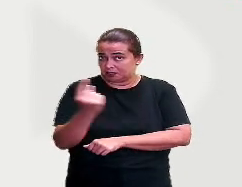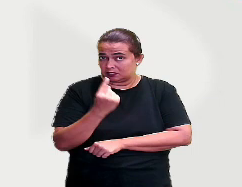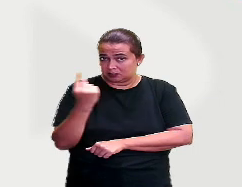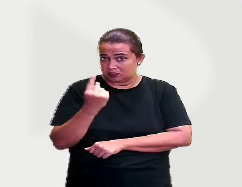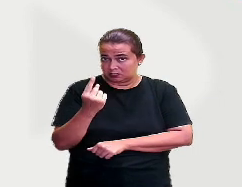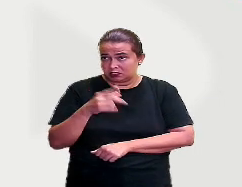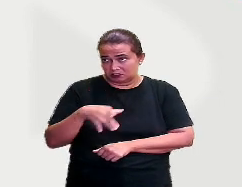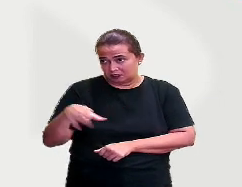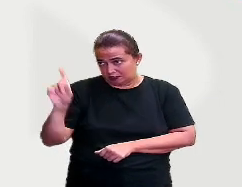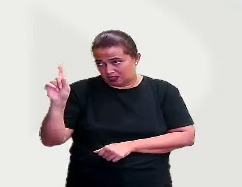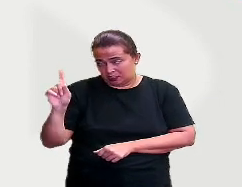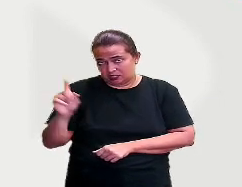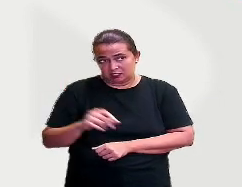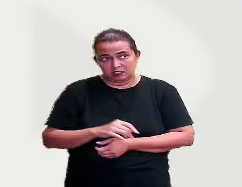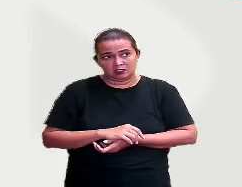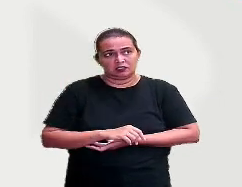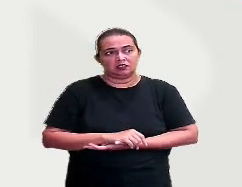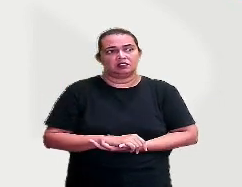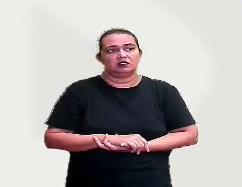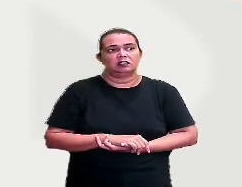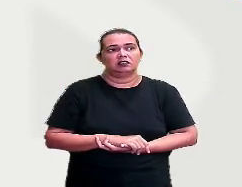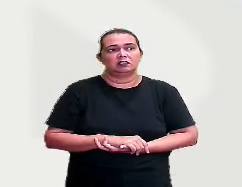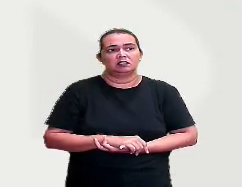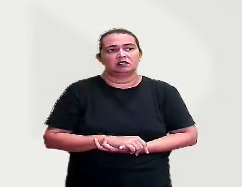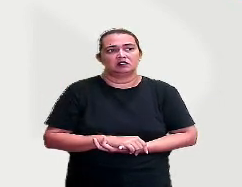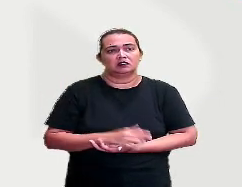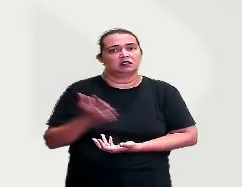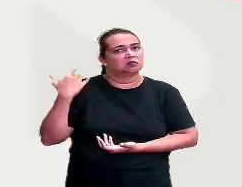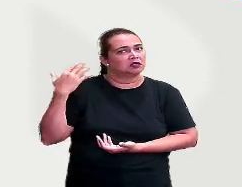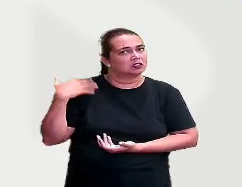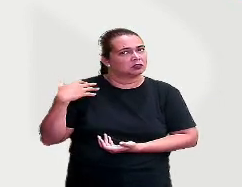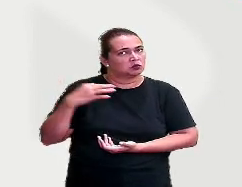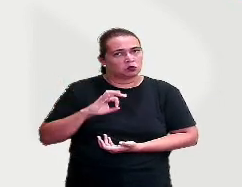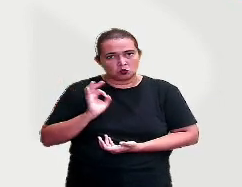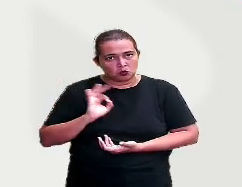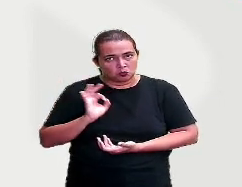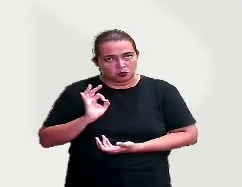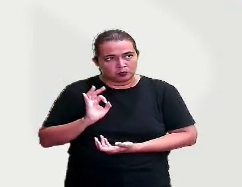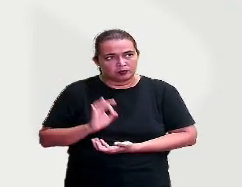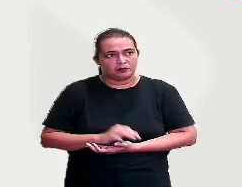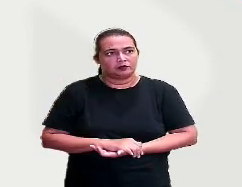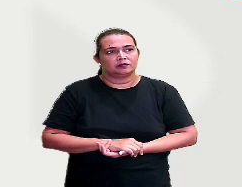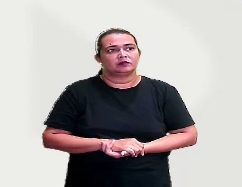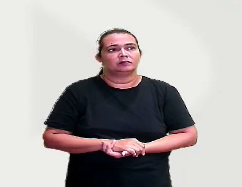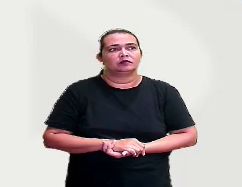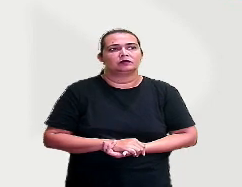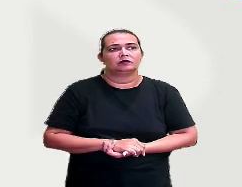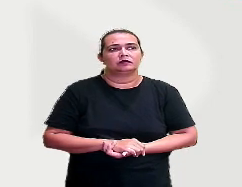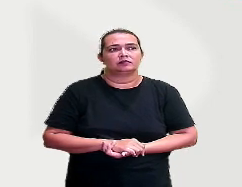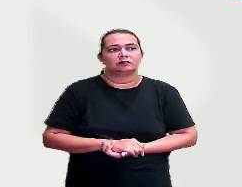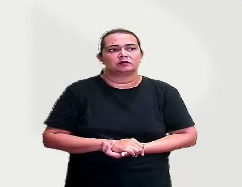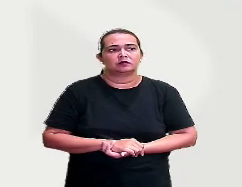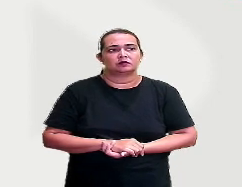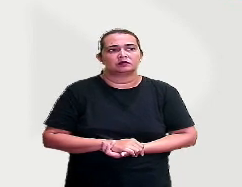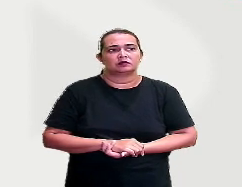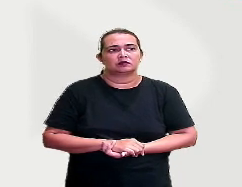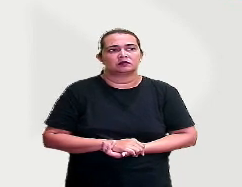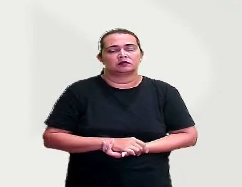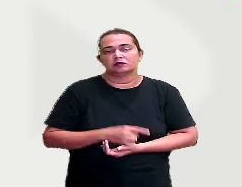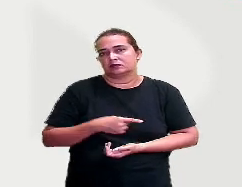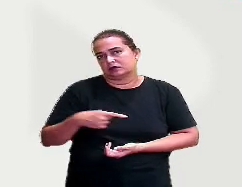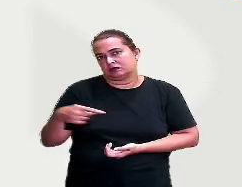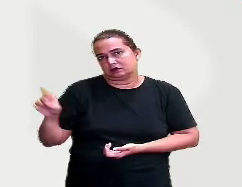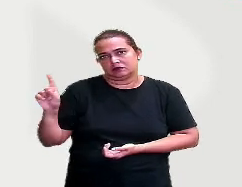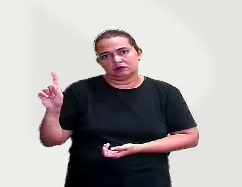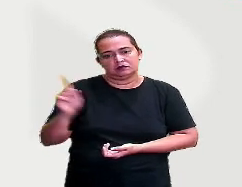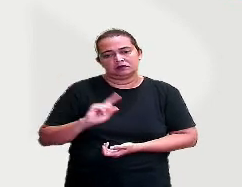vai pro cinema sozinho? E não ia quando era mais novo? Não, né? Não vamos marcar ir pro cinema sozinho.